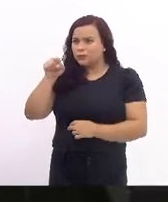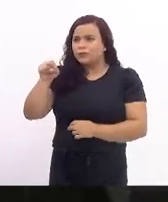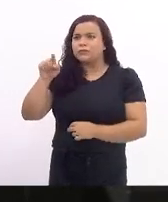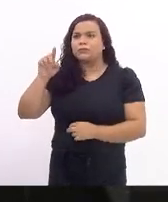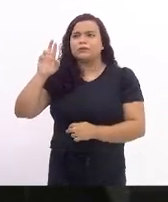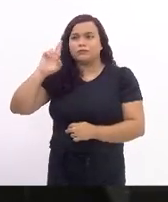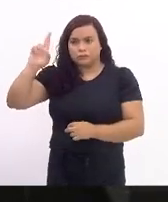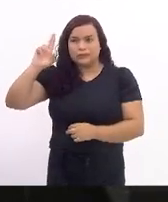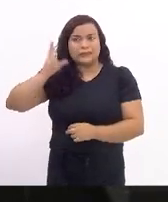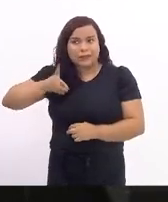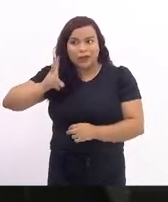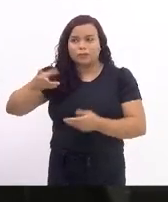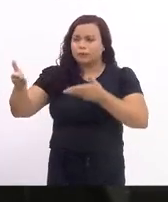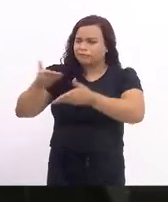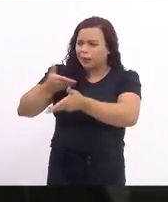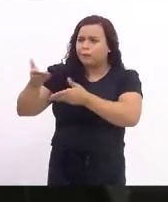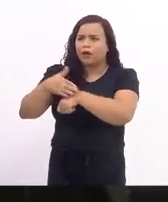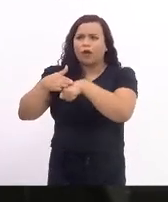essa questão comigo.